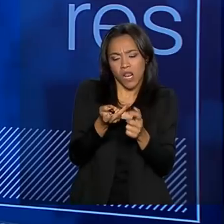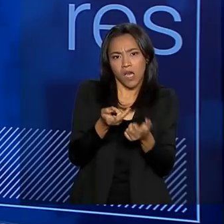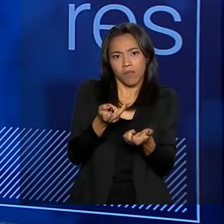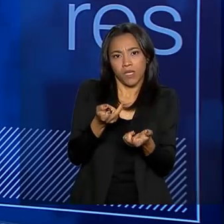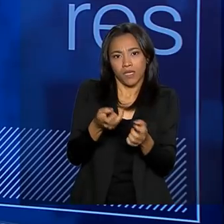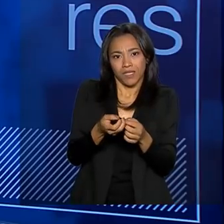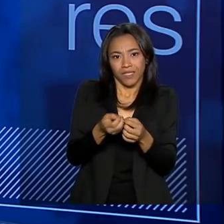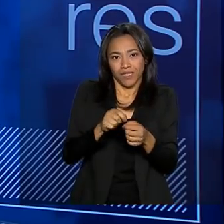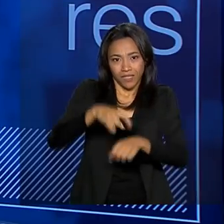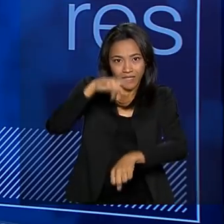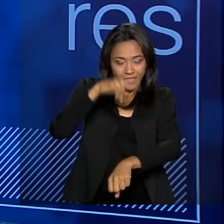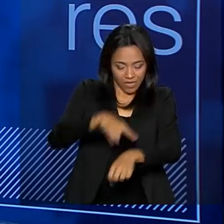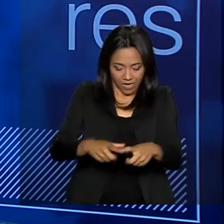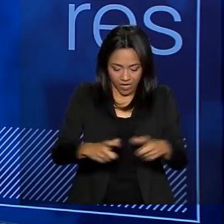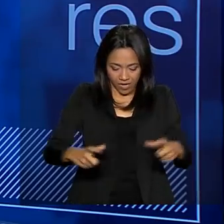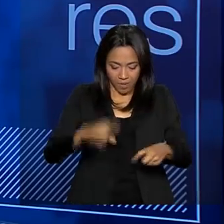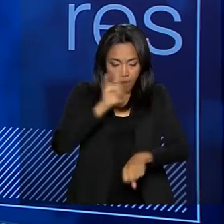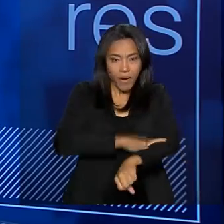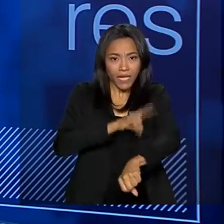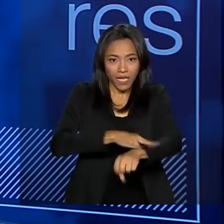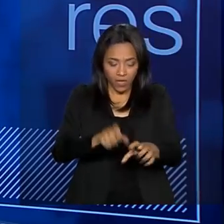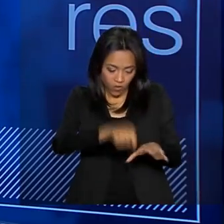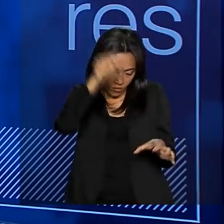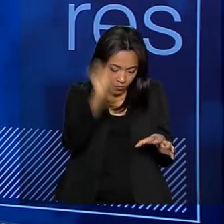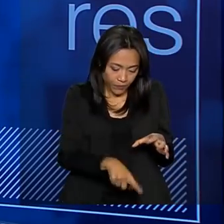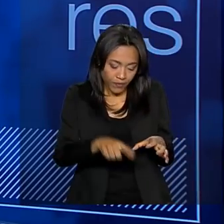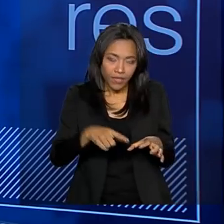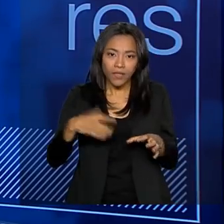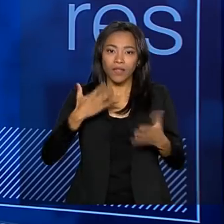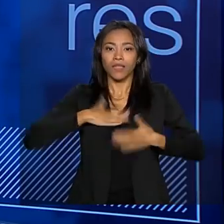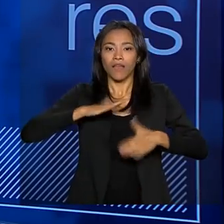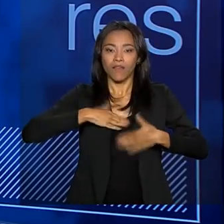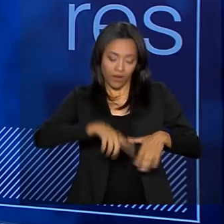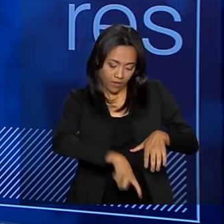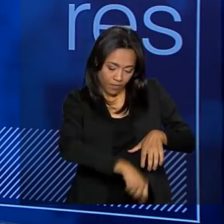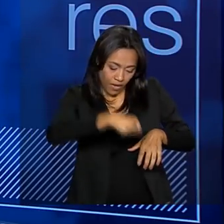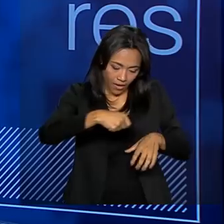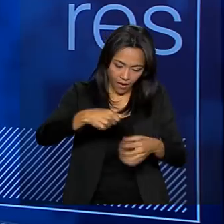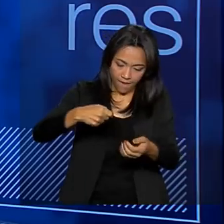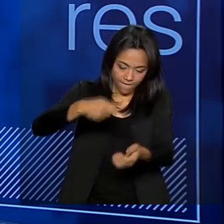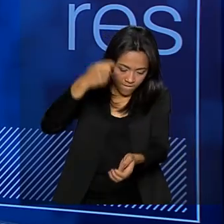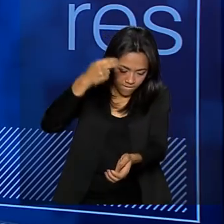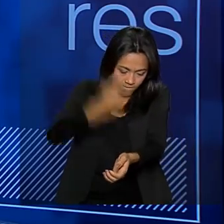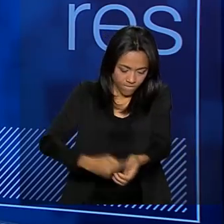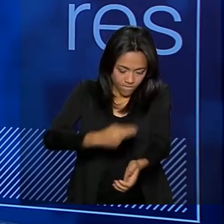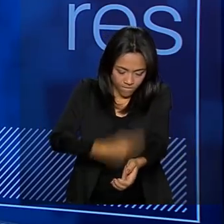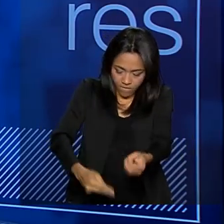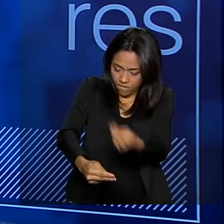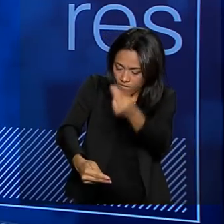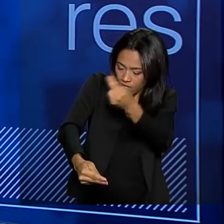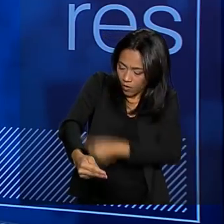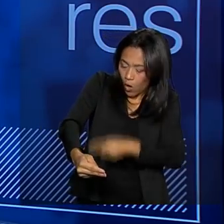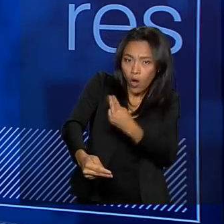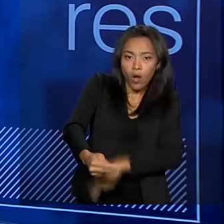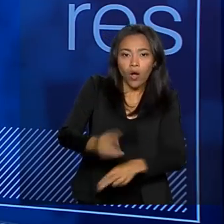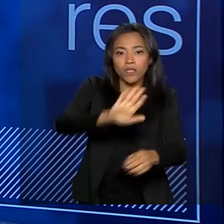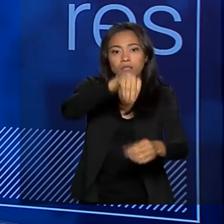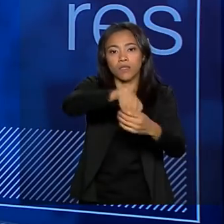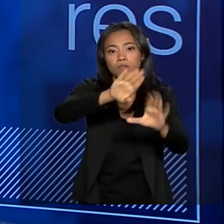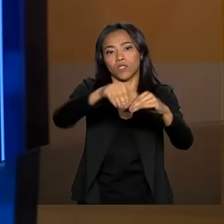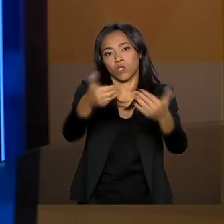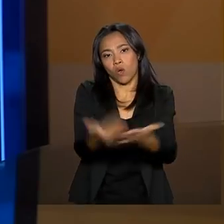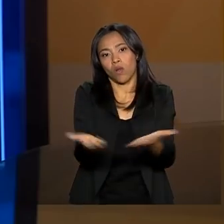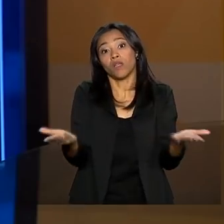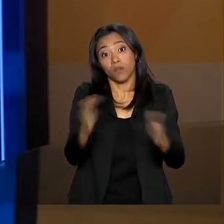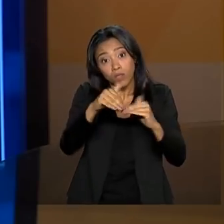dos banheiros das escolas. Então, no intervalo, vão ao banheiro se cortar. Então, o ambiente escolar pode colaborar